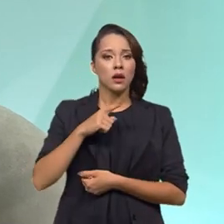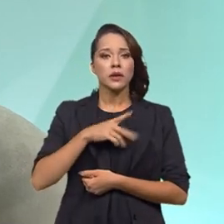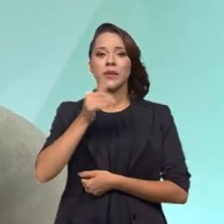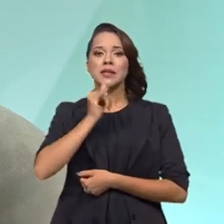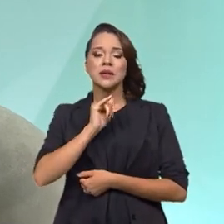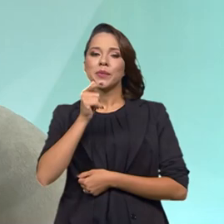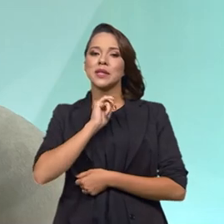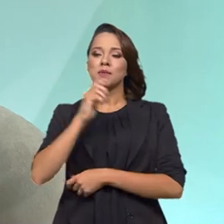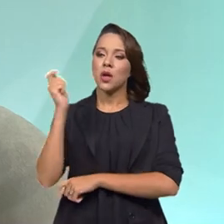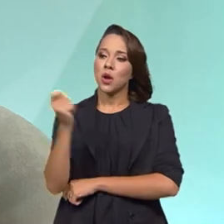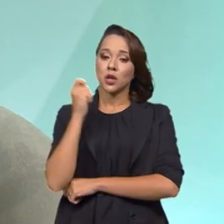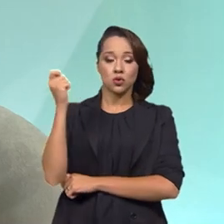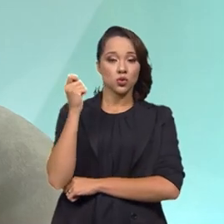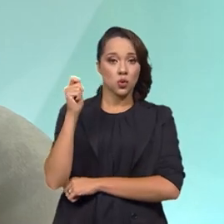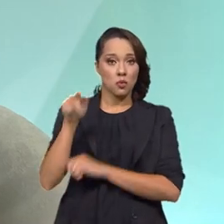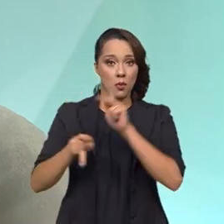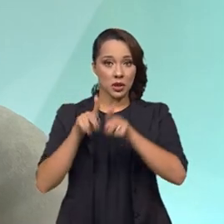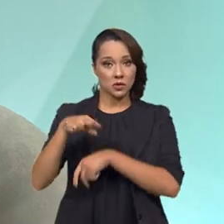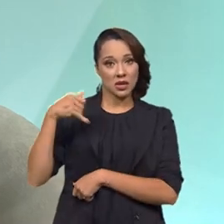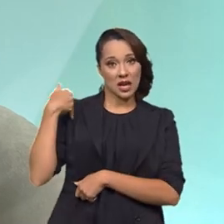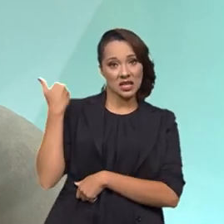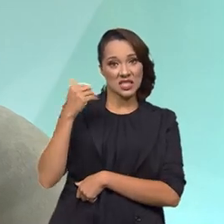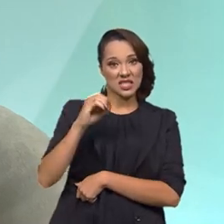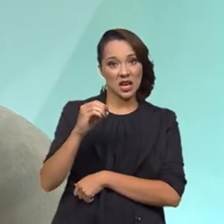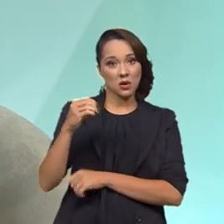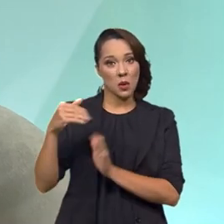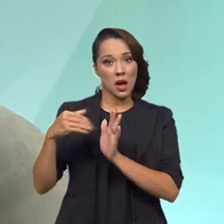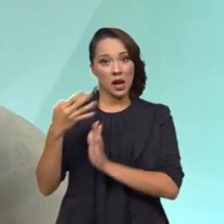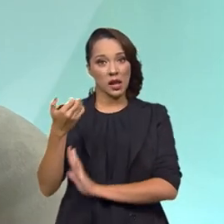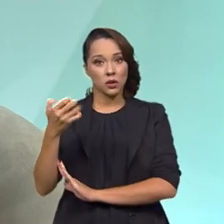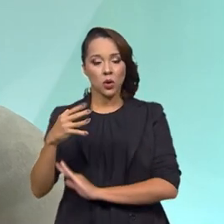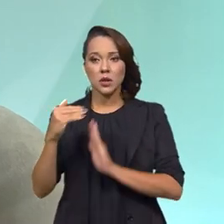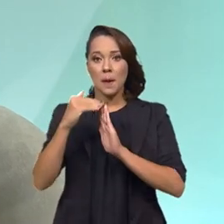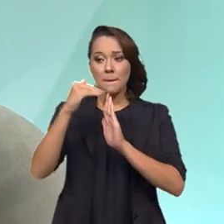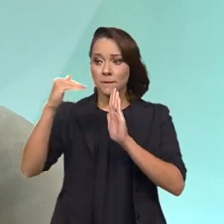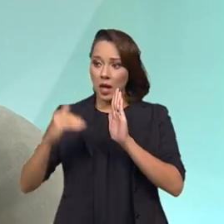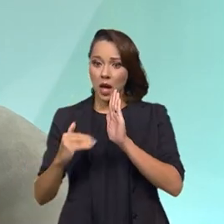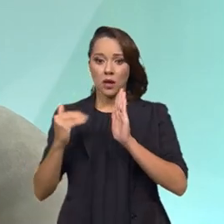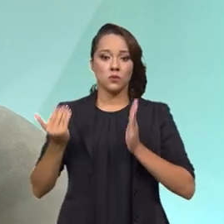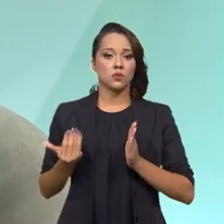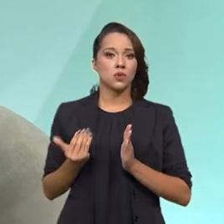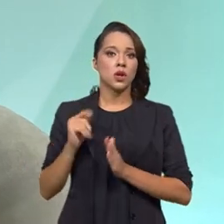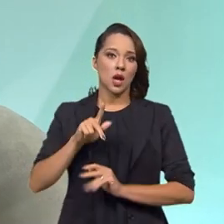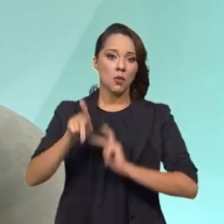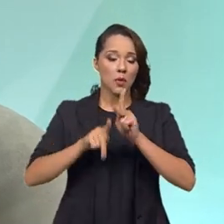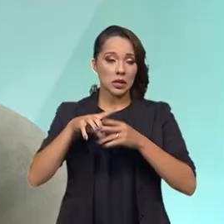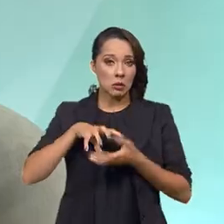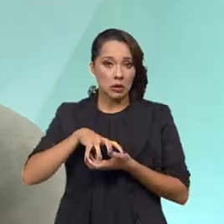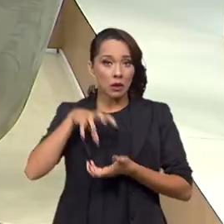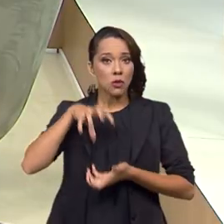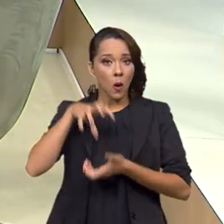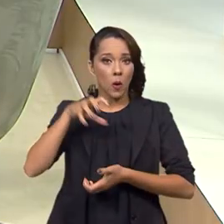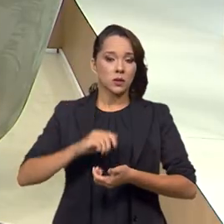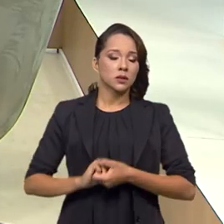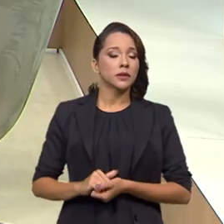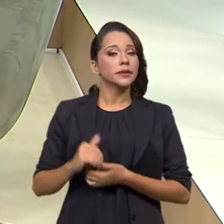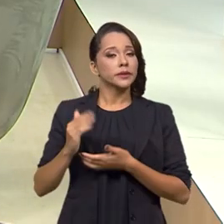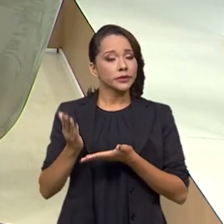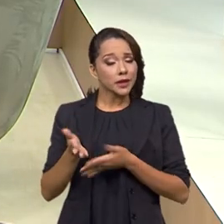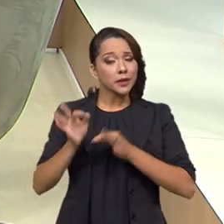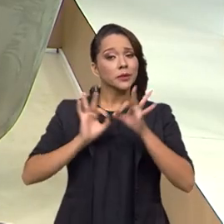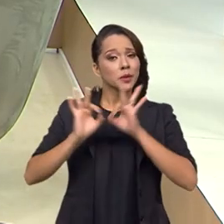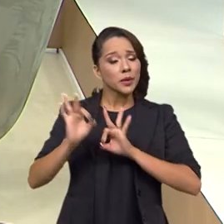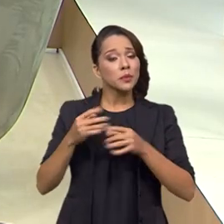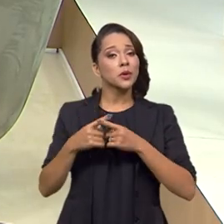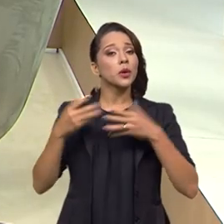do Rio Grande do Sul, onde essa população de 0 a 14 já é menor do que a população que está envelhecendo. Então, estamos preparando, até